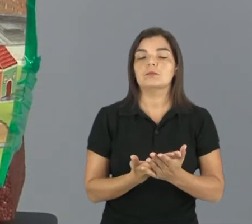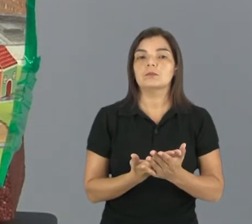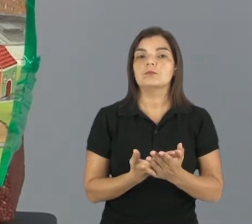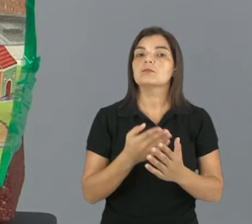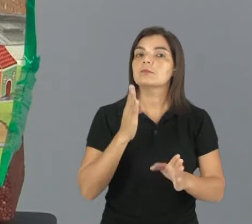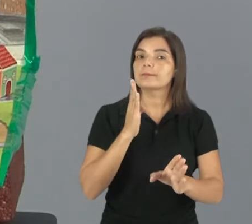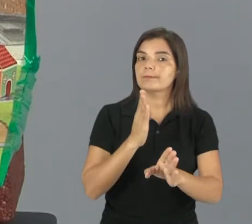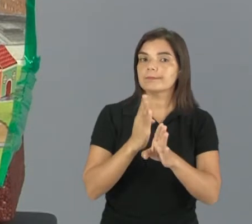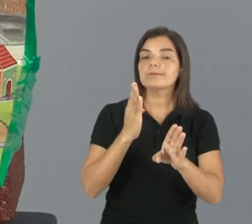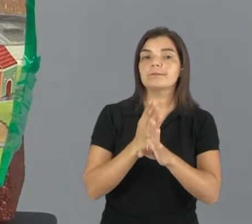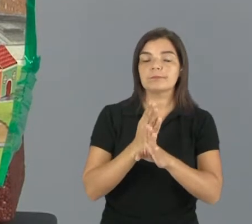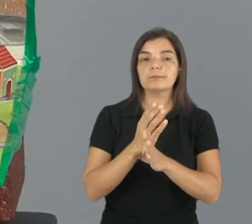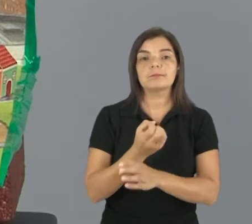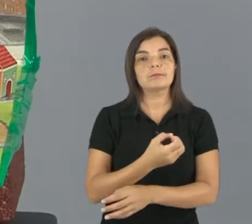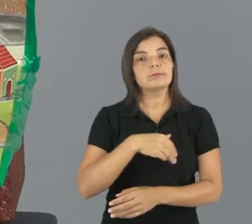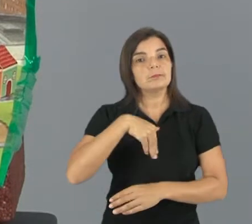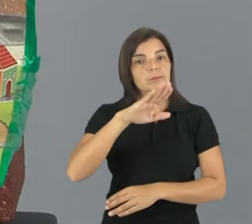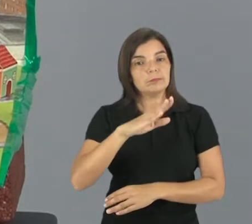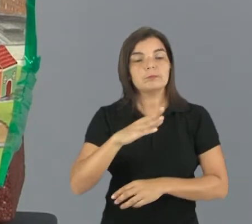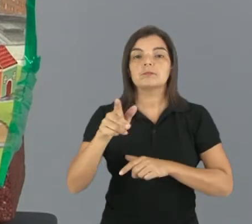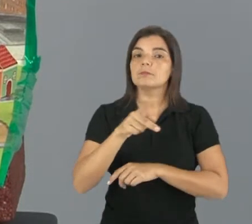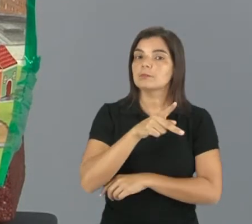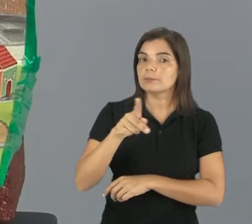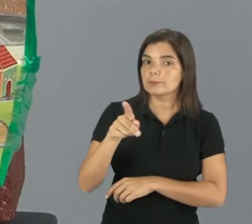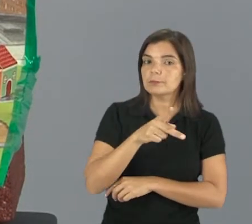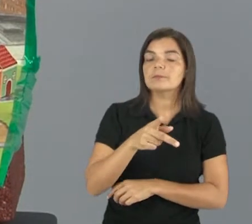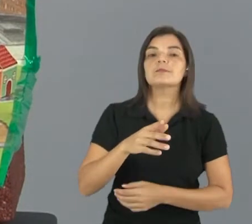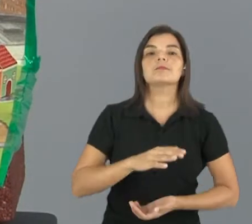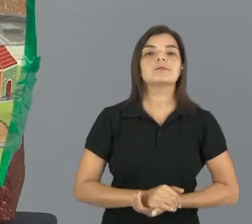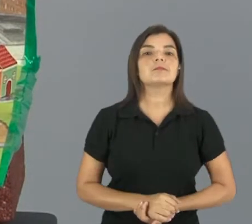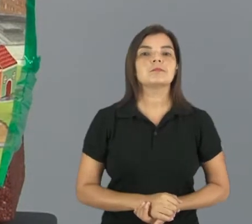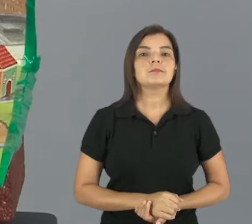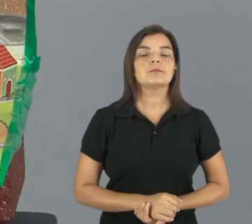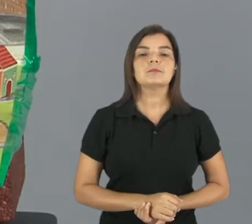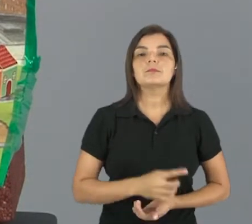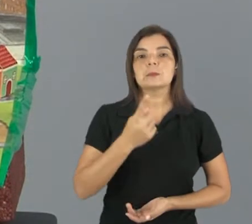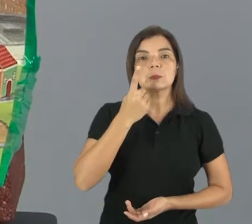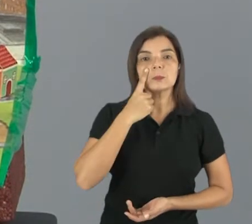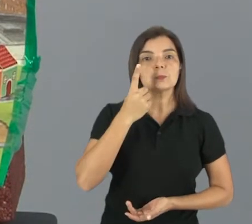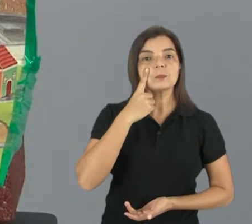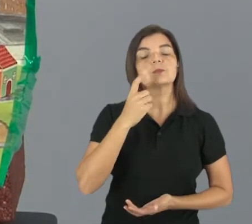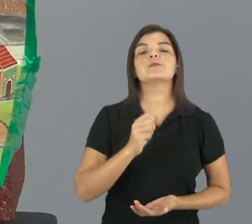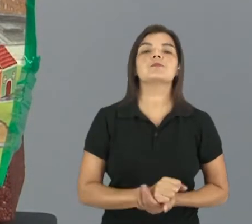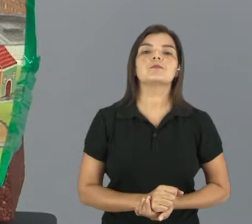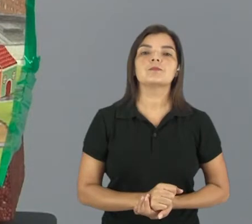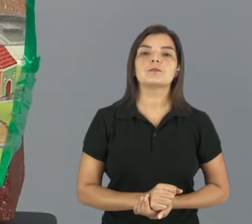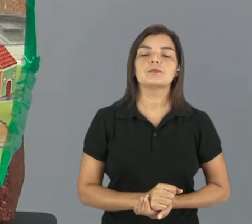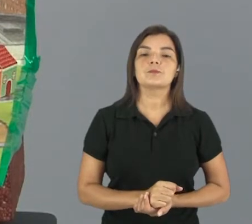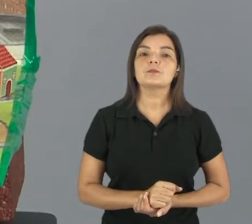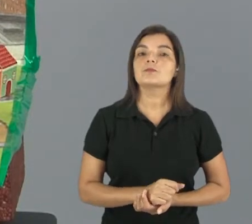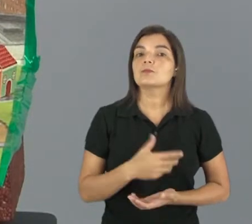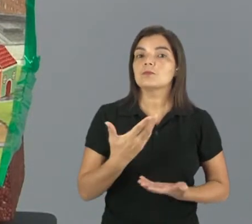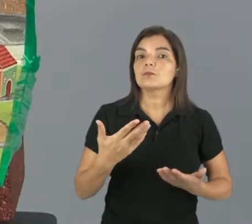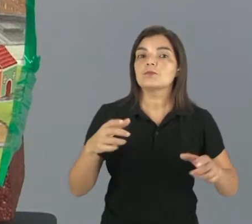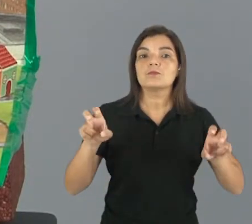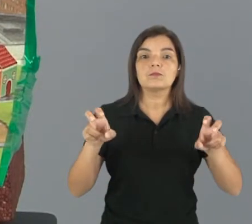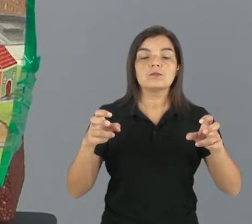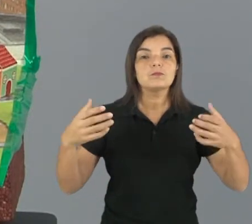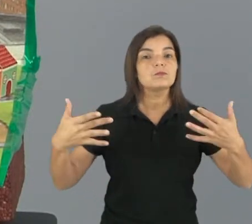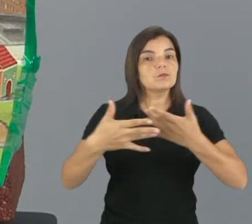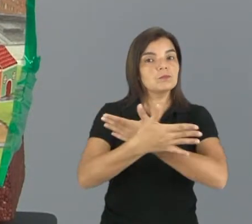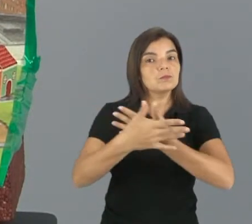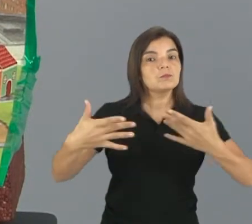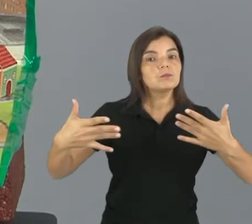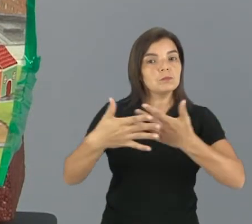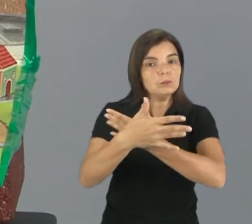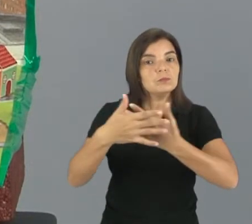consequentemente, maiores quantidades de professores. E vejam só, o fluxo, né, de carros nas